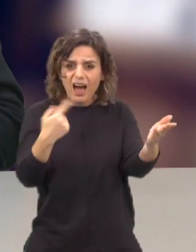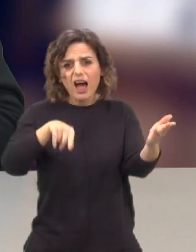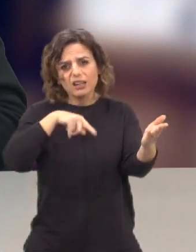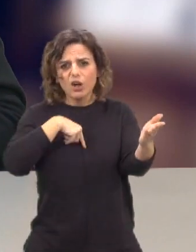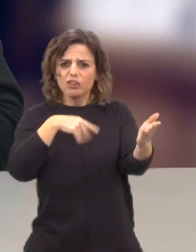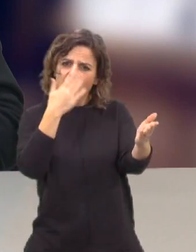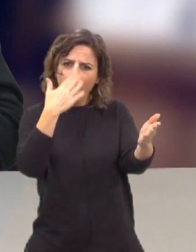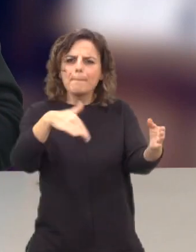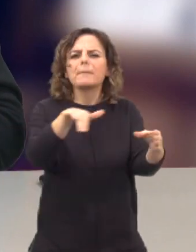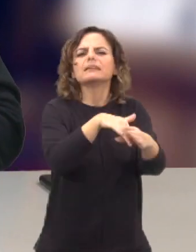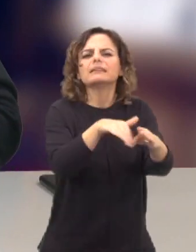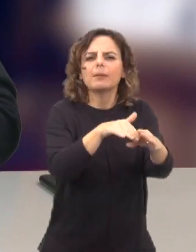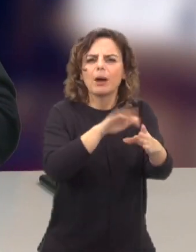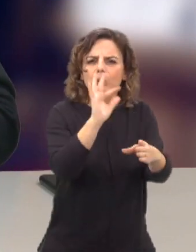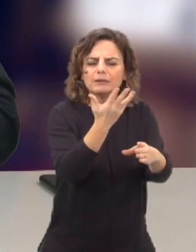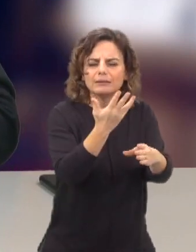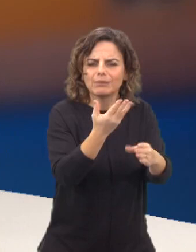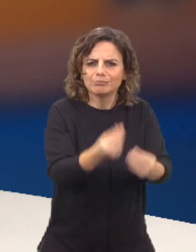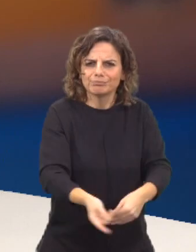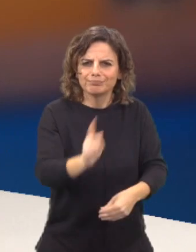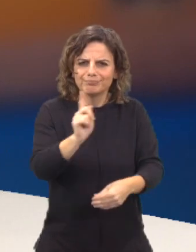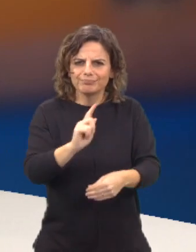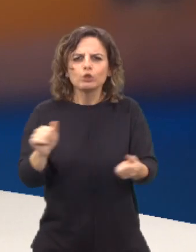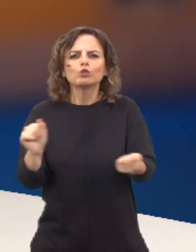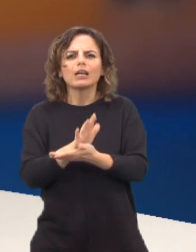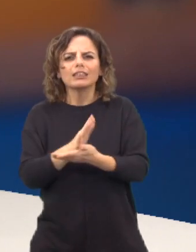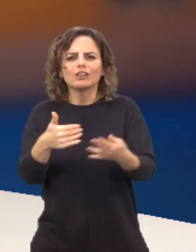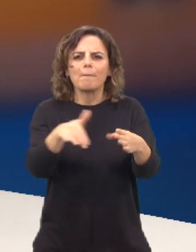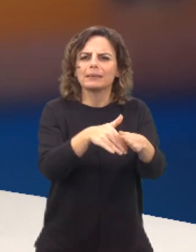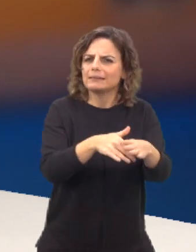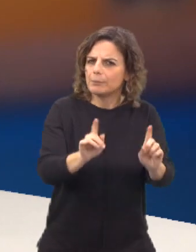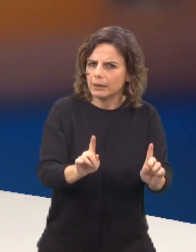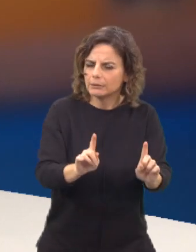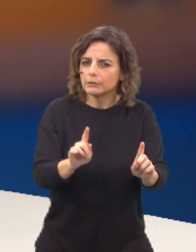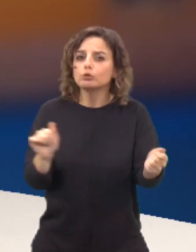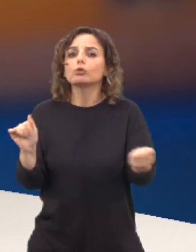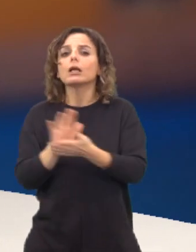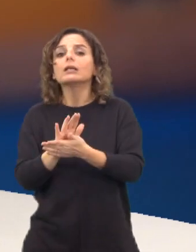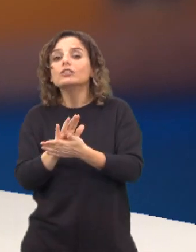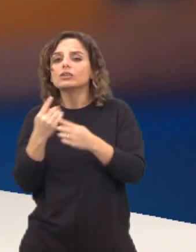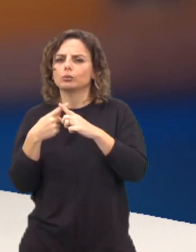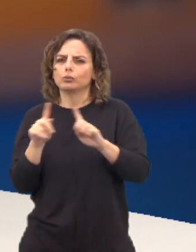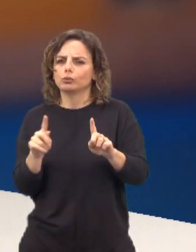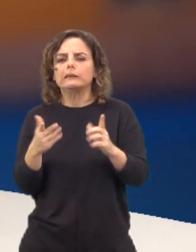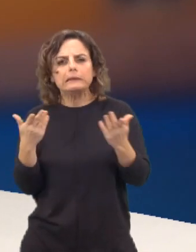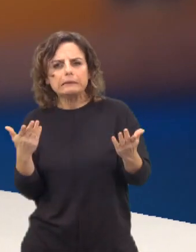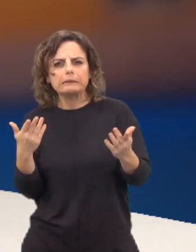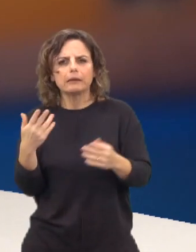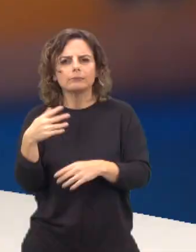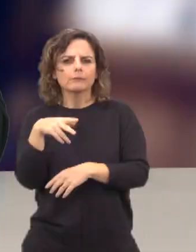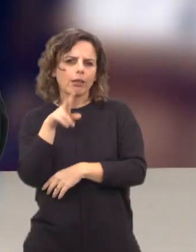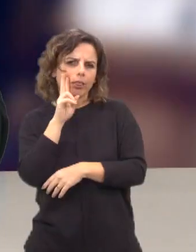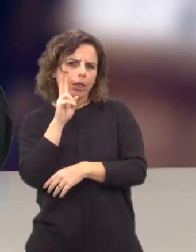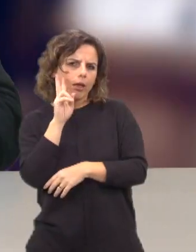acontecimento. E não é pressuposto que o jornalista seja participante. O jornalista é observador e tem que ter um olhar mais